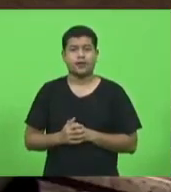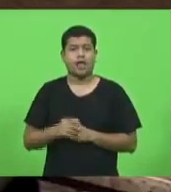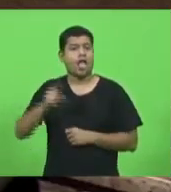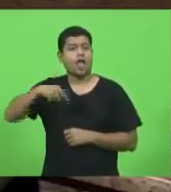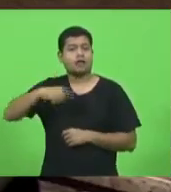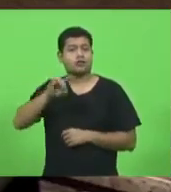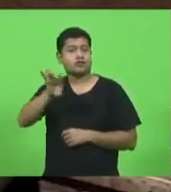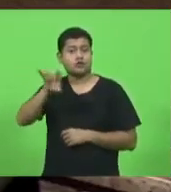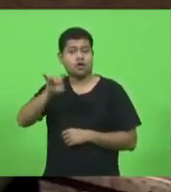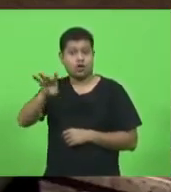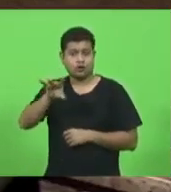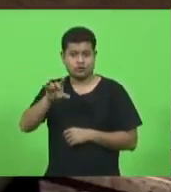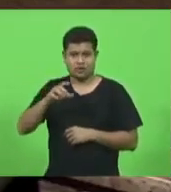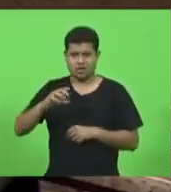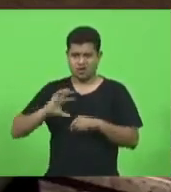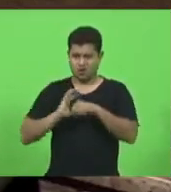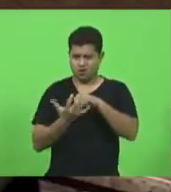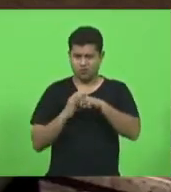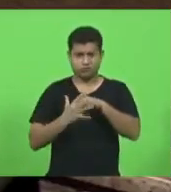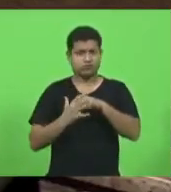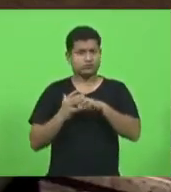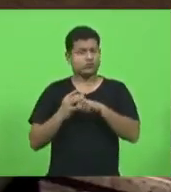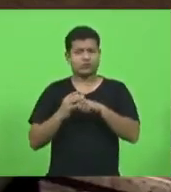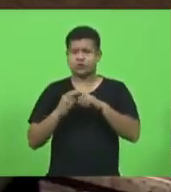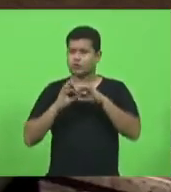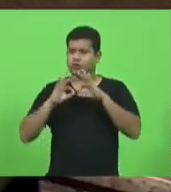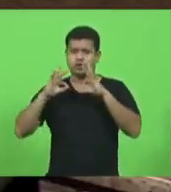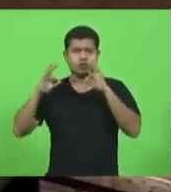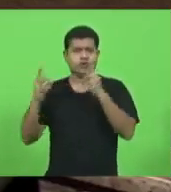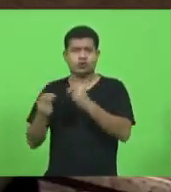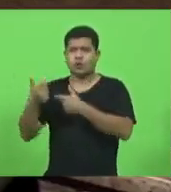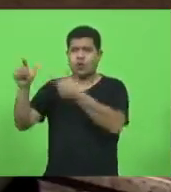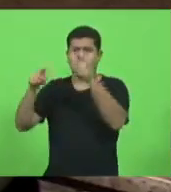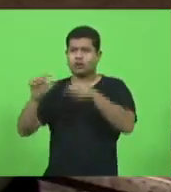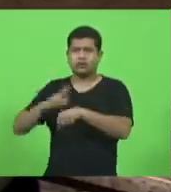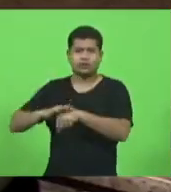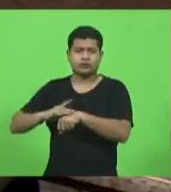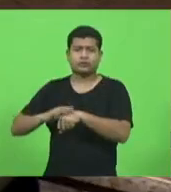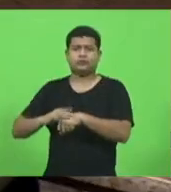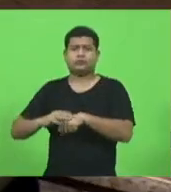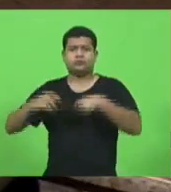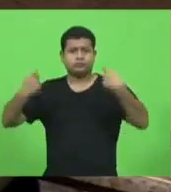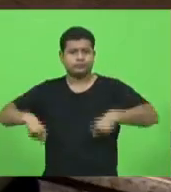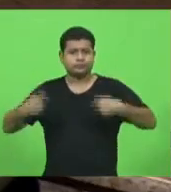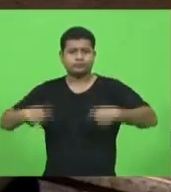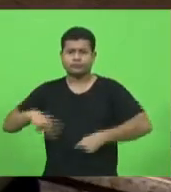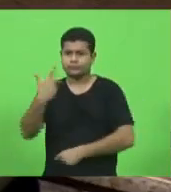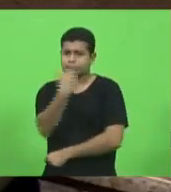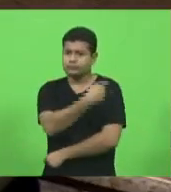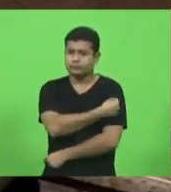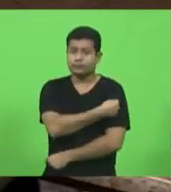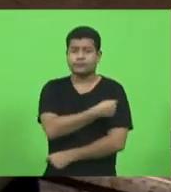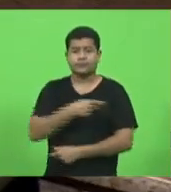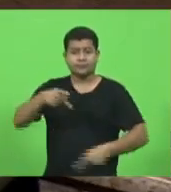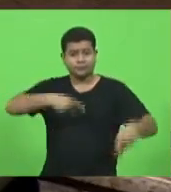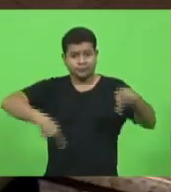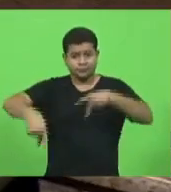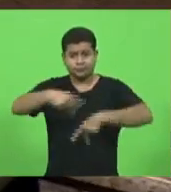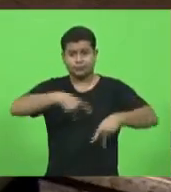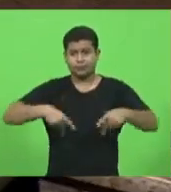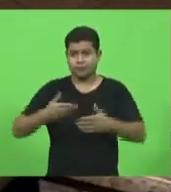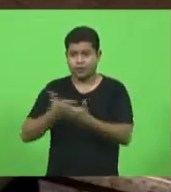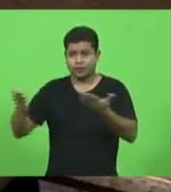tipos de vacinação, toda vez que for necessitado de vacinação, a população que